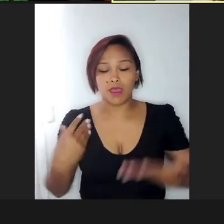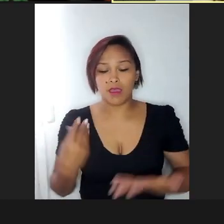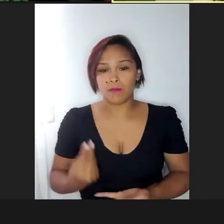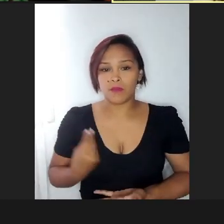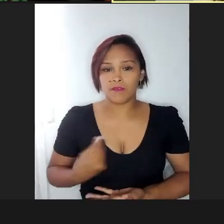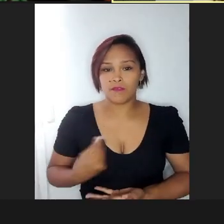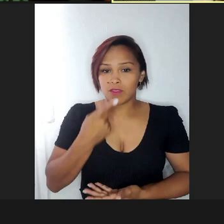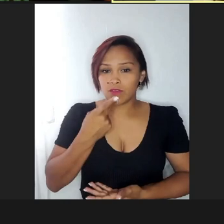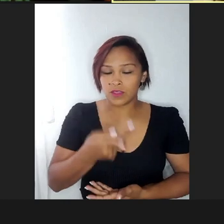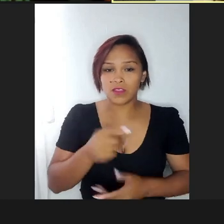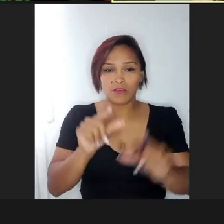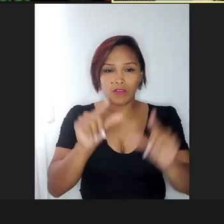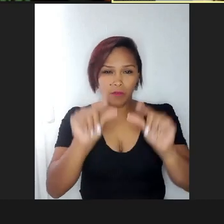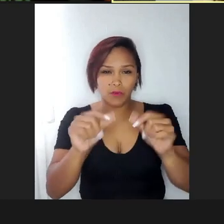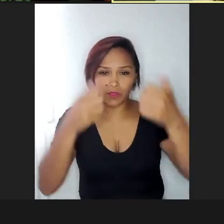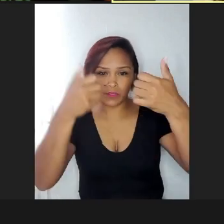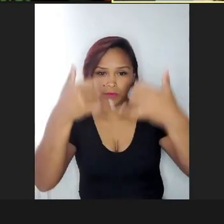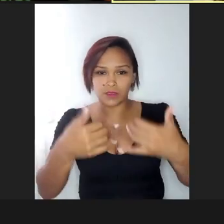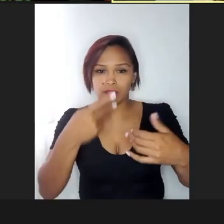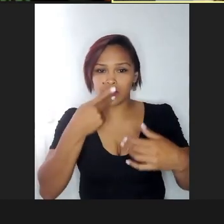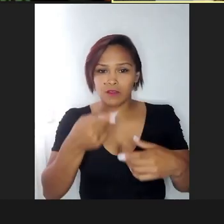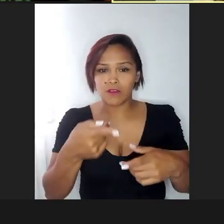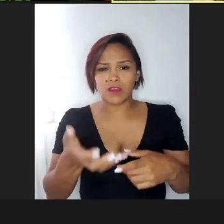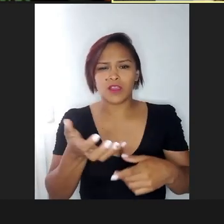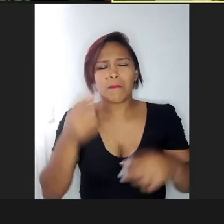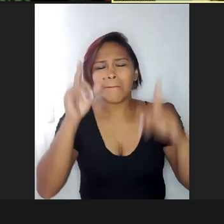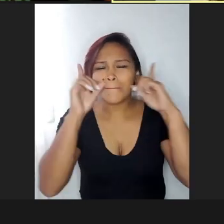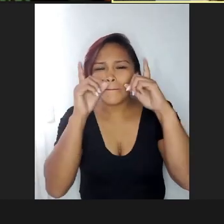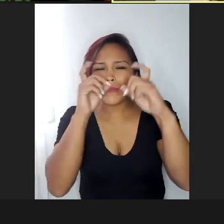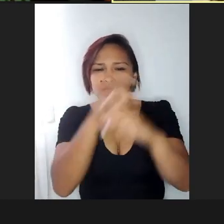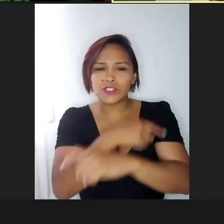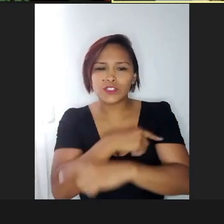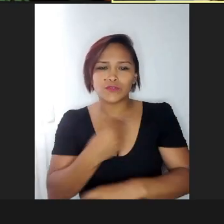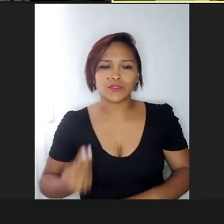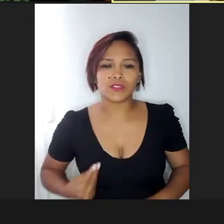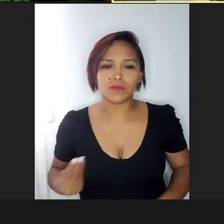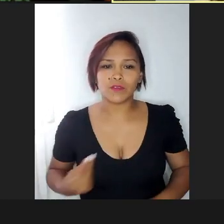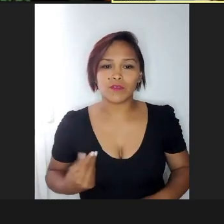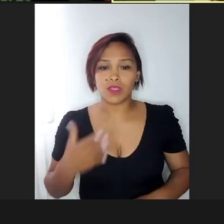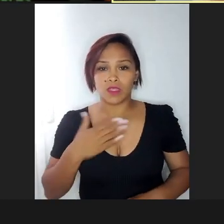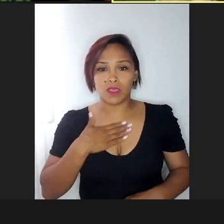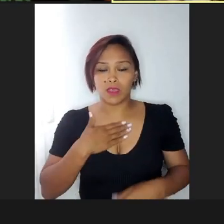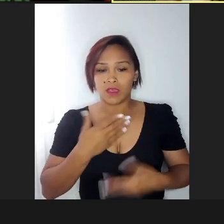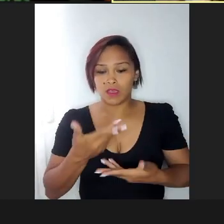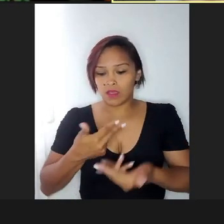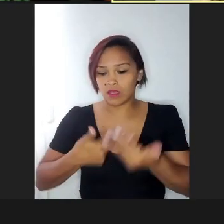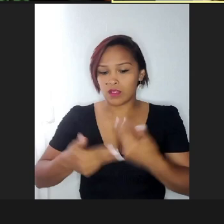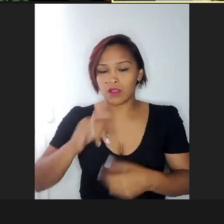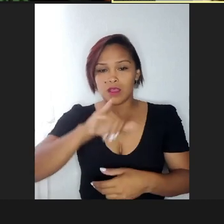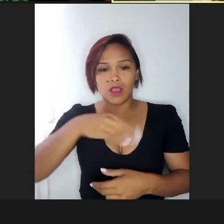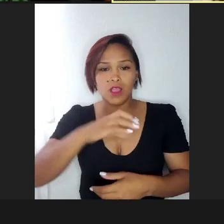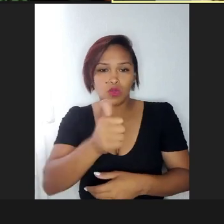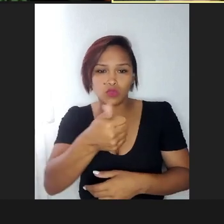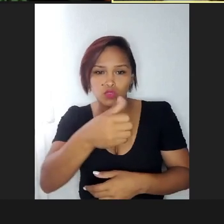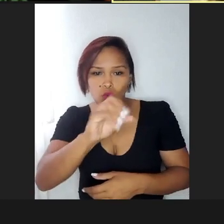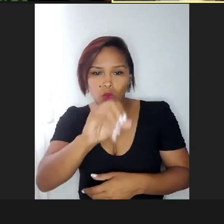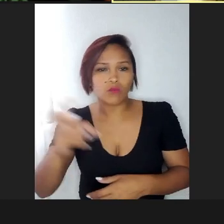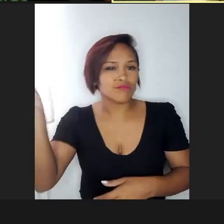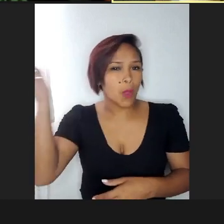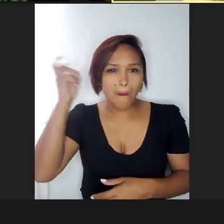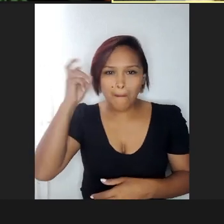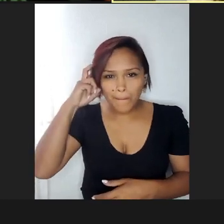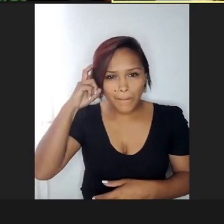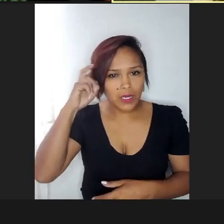pouquinho com vocês, que foi, eu falo que era o que era mais difícil, assim, comigo em relação ao João, não era o implante, não era